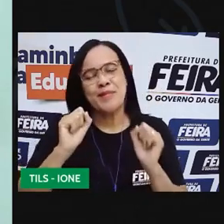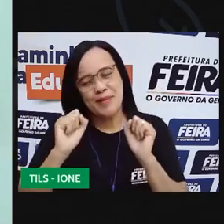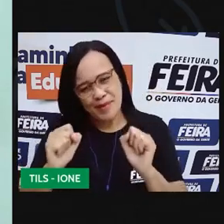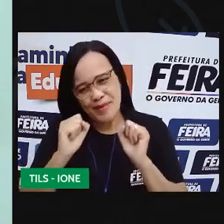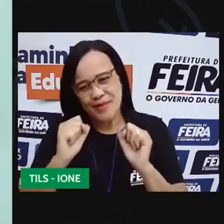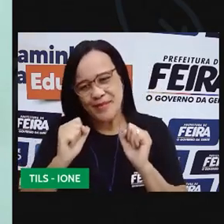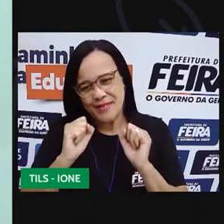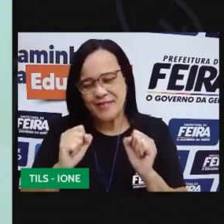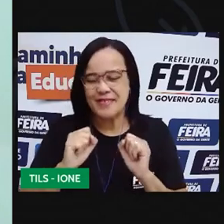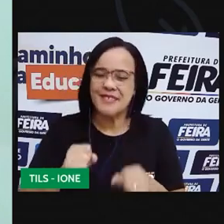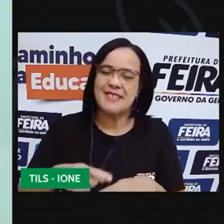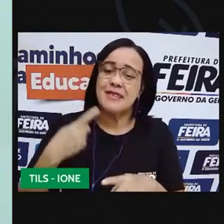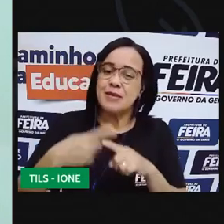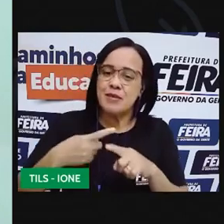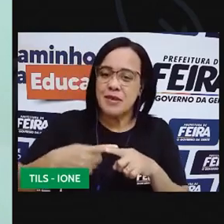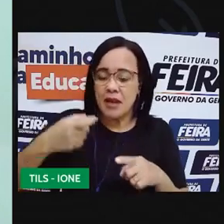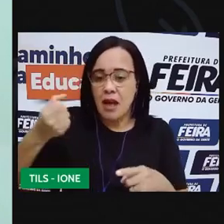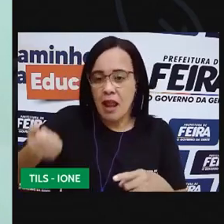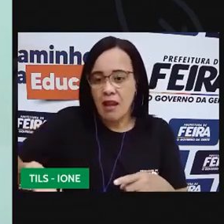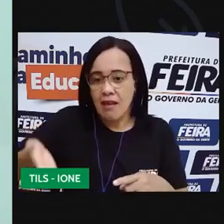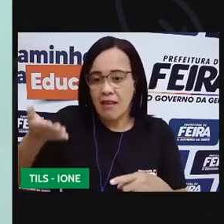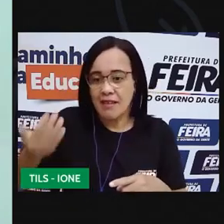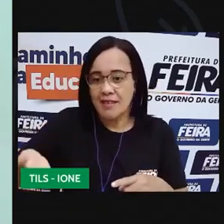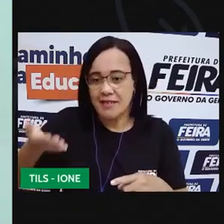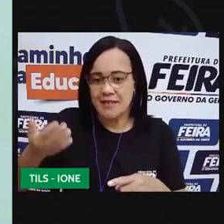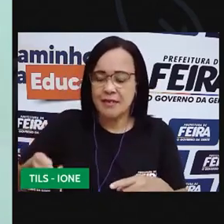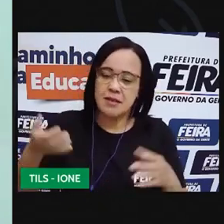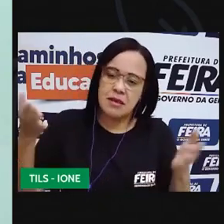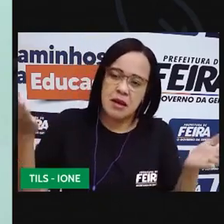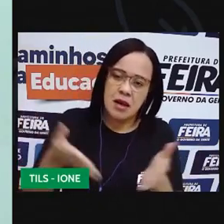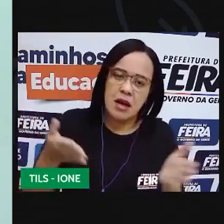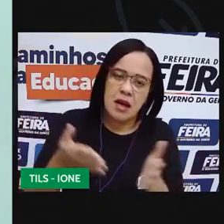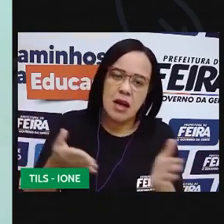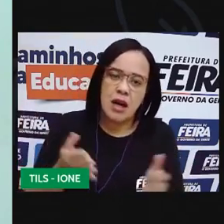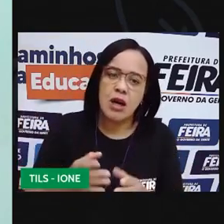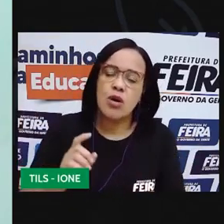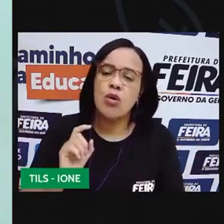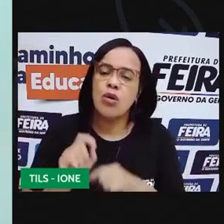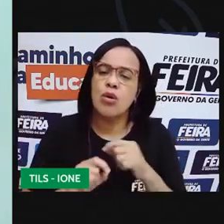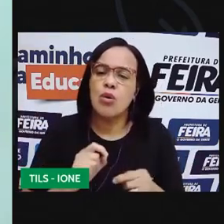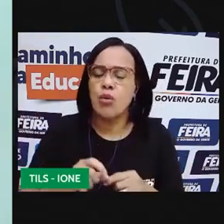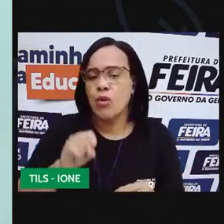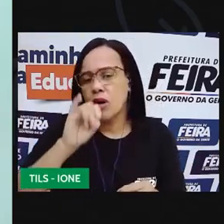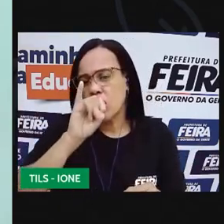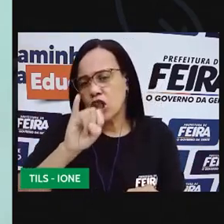afundar. Vamos agora ver o que que acontece com o isopor.